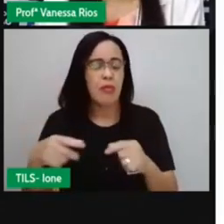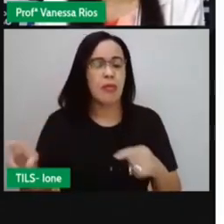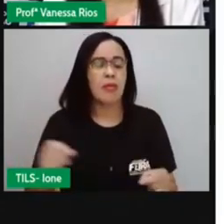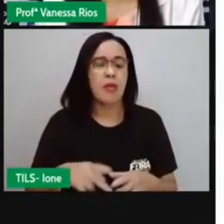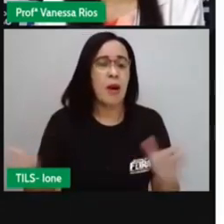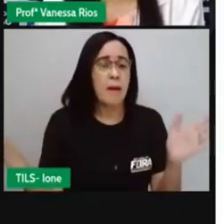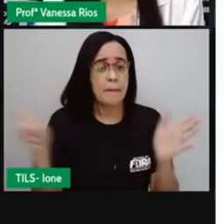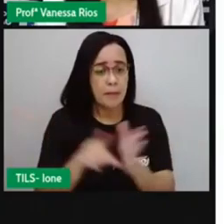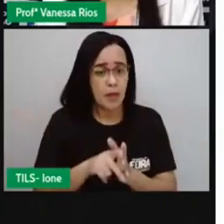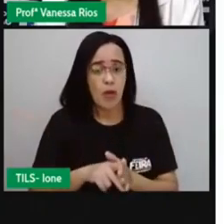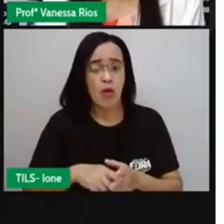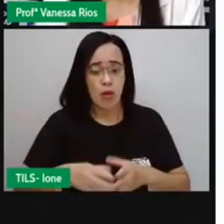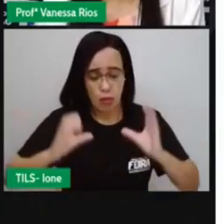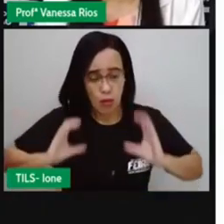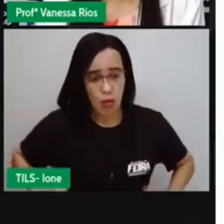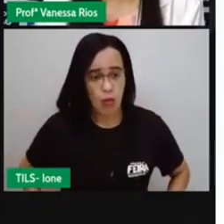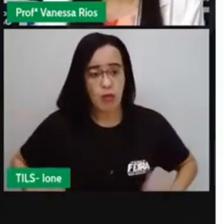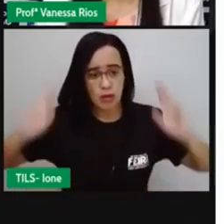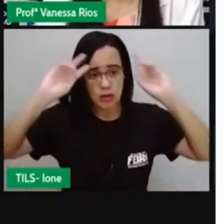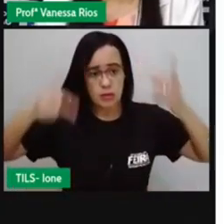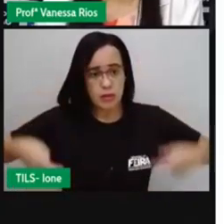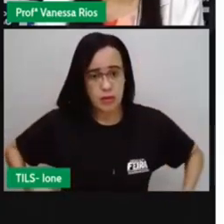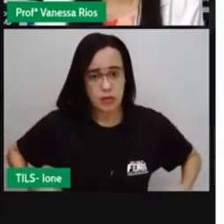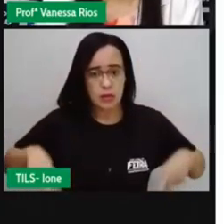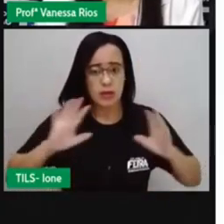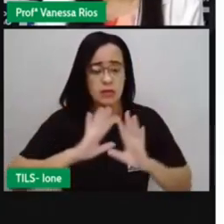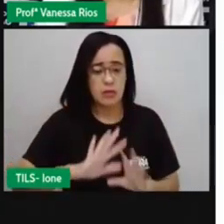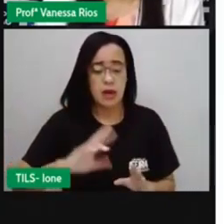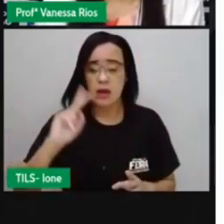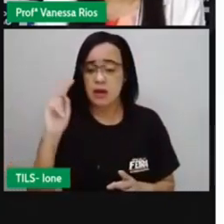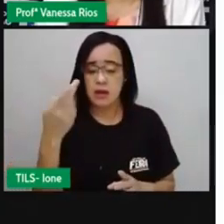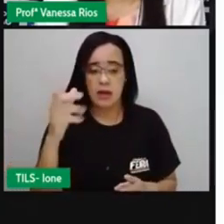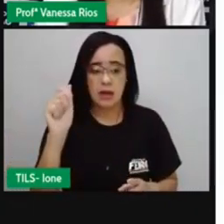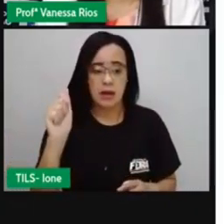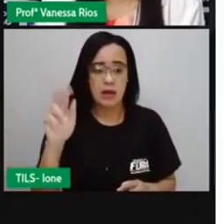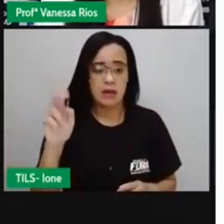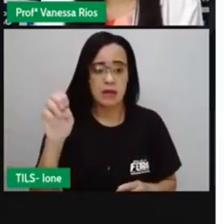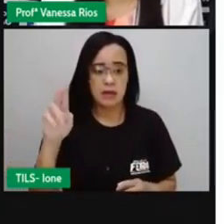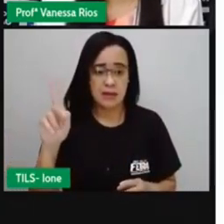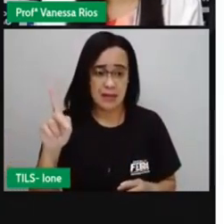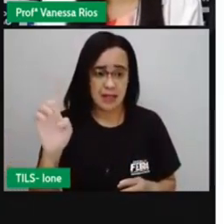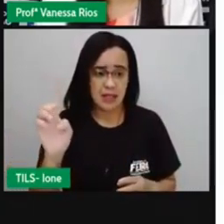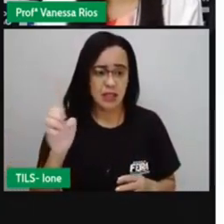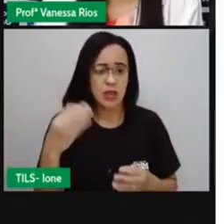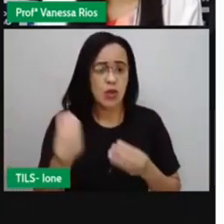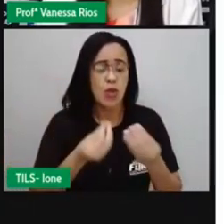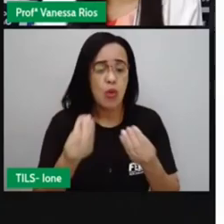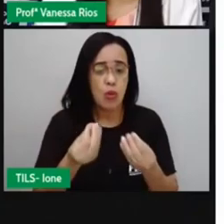Já a charge satiriza situações específicas.